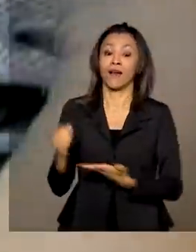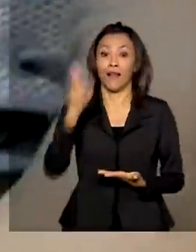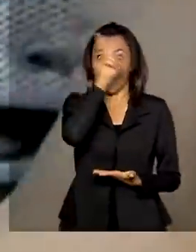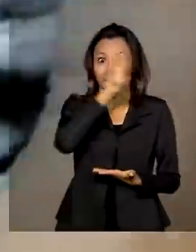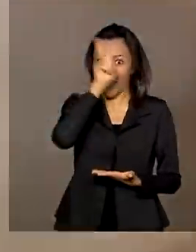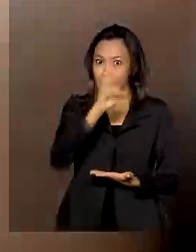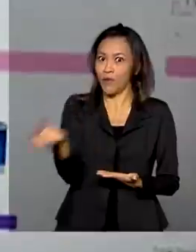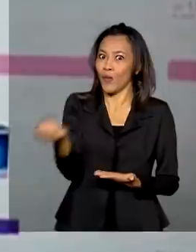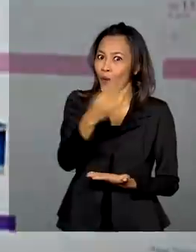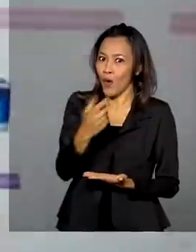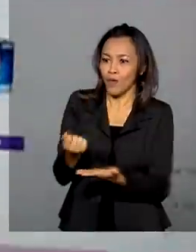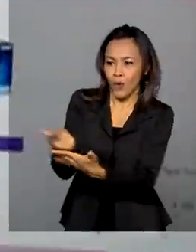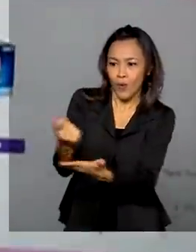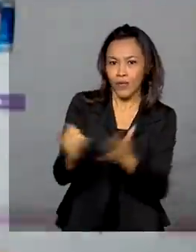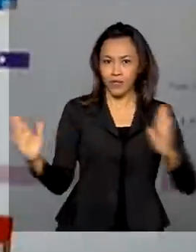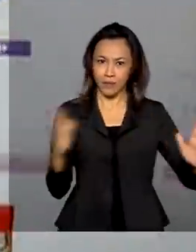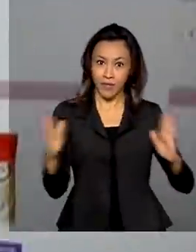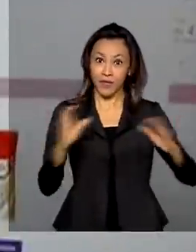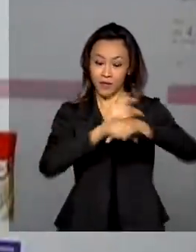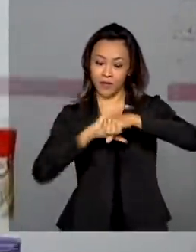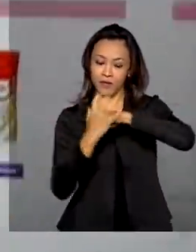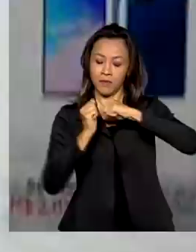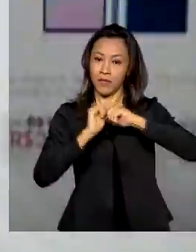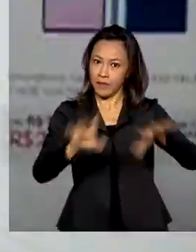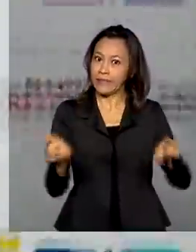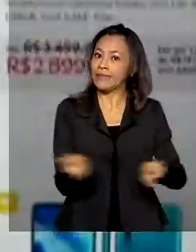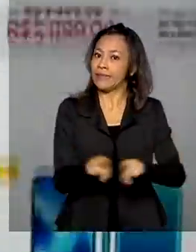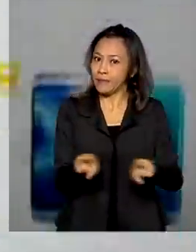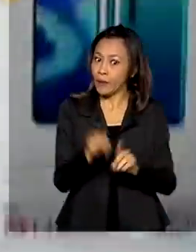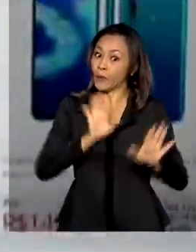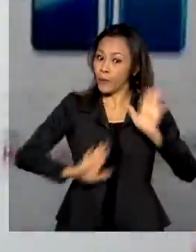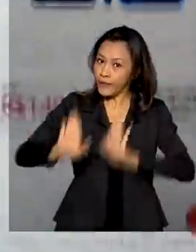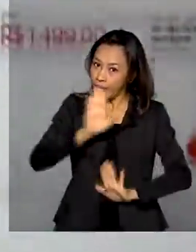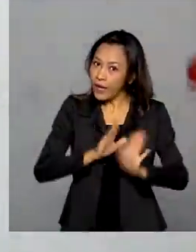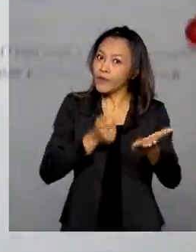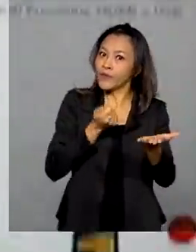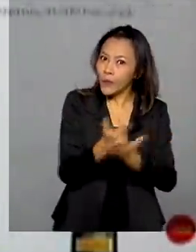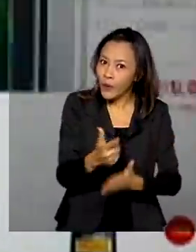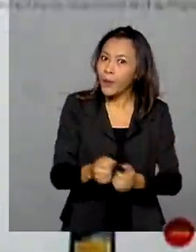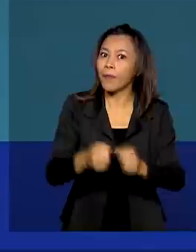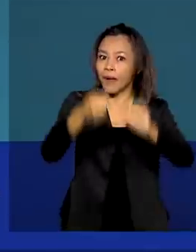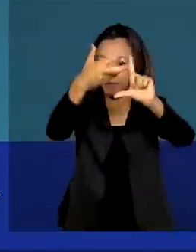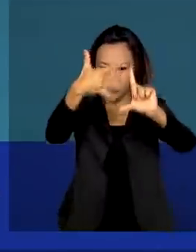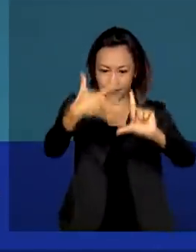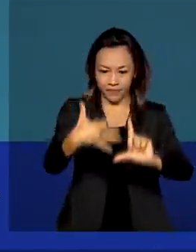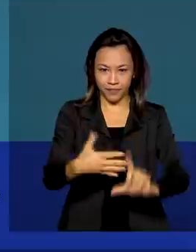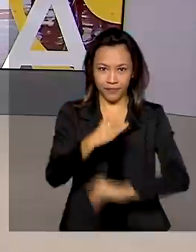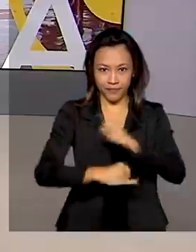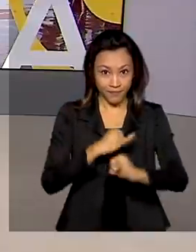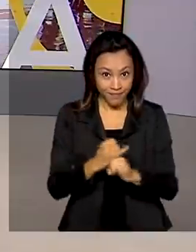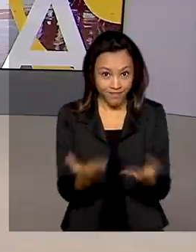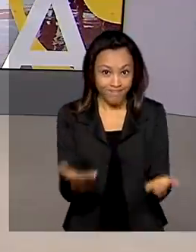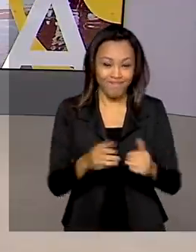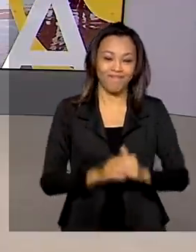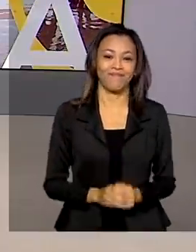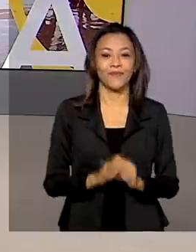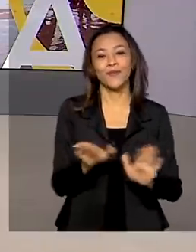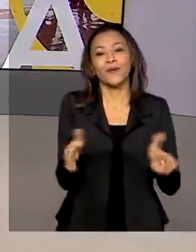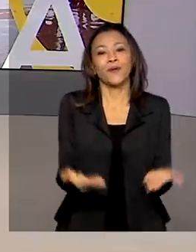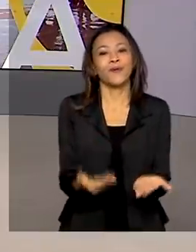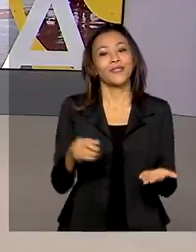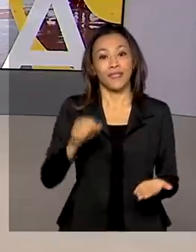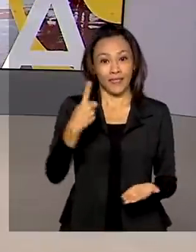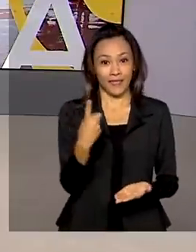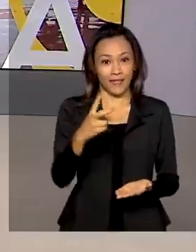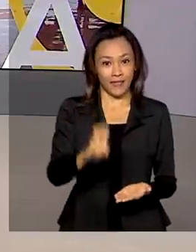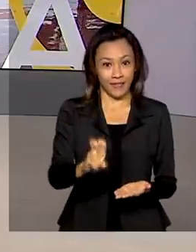hábitos de consumo durante a pandemia e os cuidados na hora de fazer compras pela internet. Segunda-feira, 15